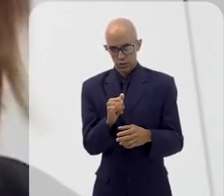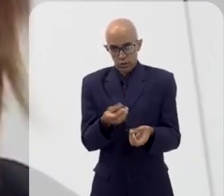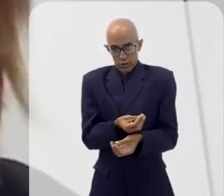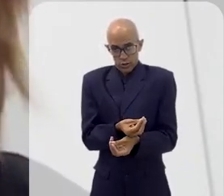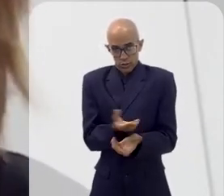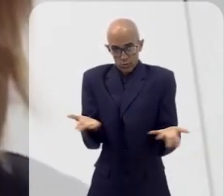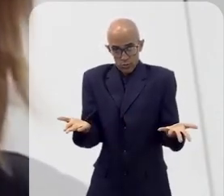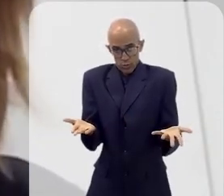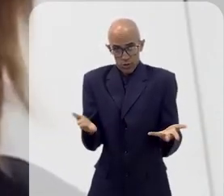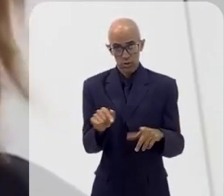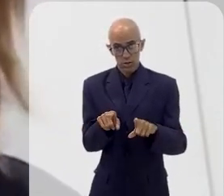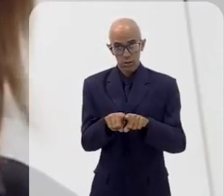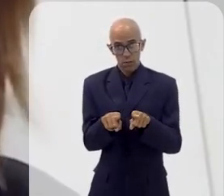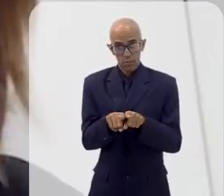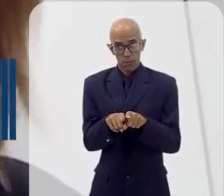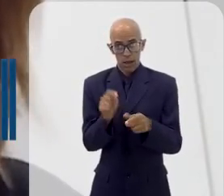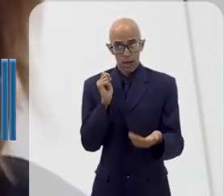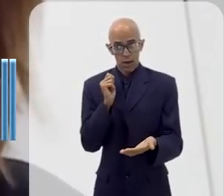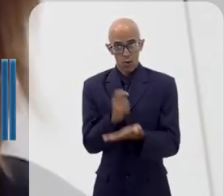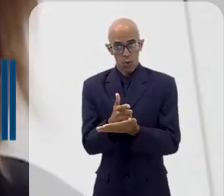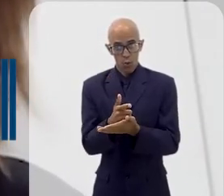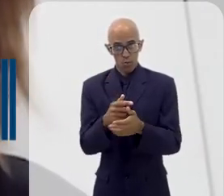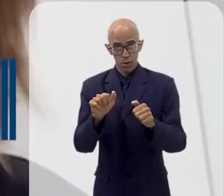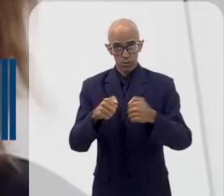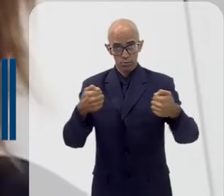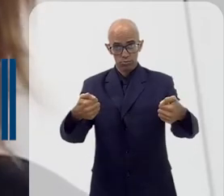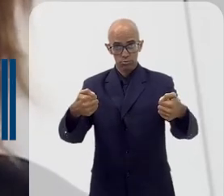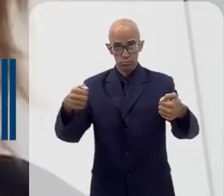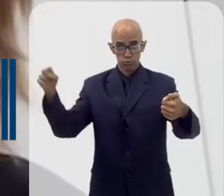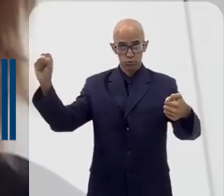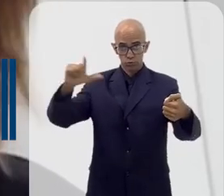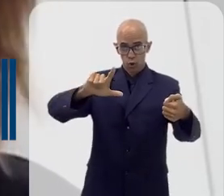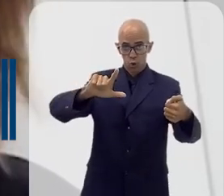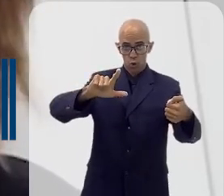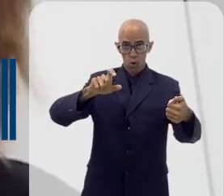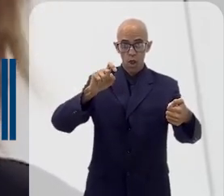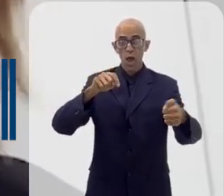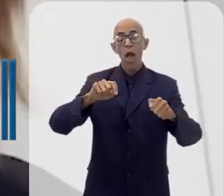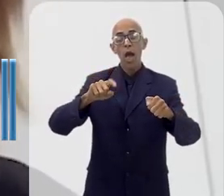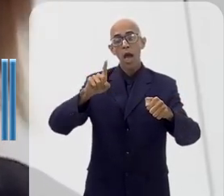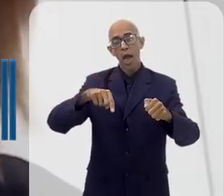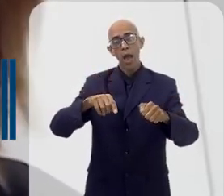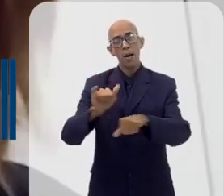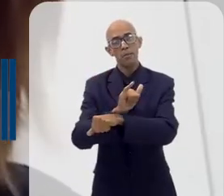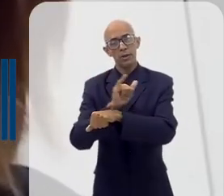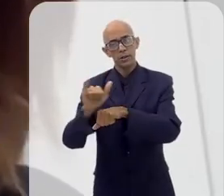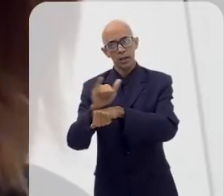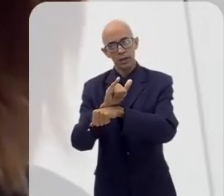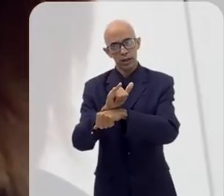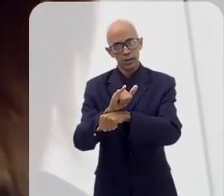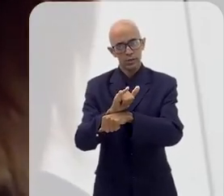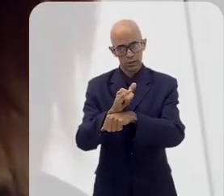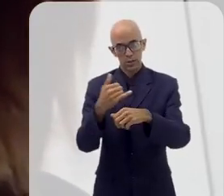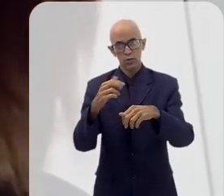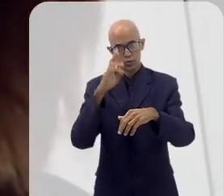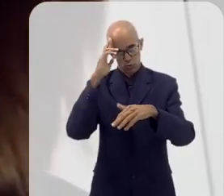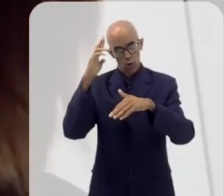justamente a aquisição dos painéis fotovoltaicos tem sido uma medida que tem sido bastante adotada pelos